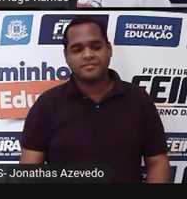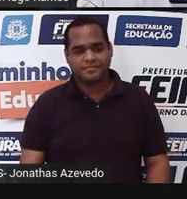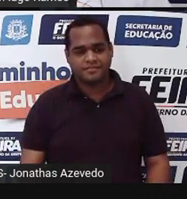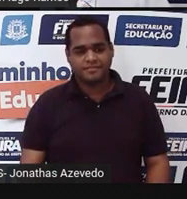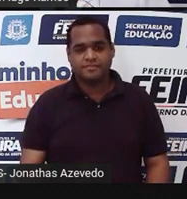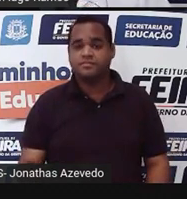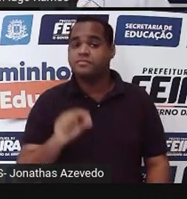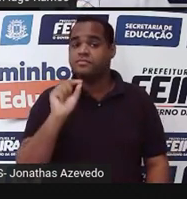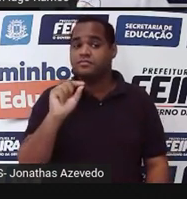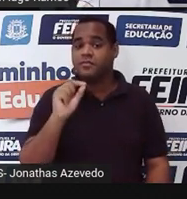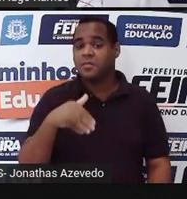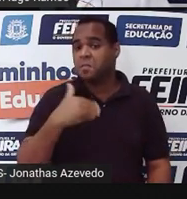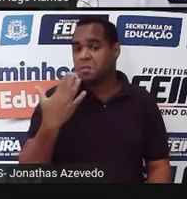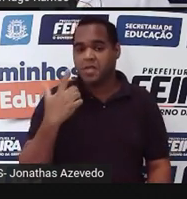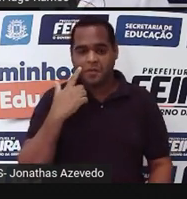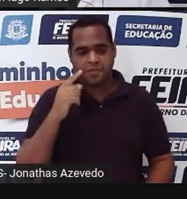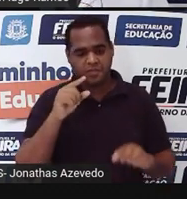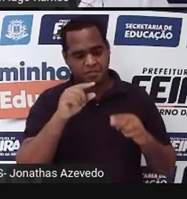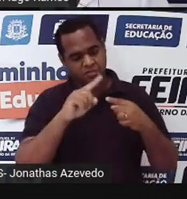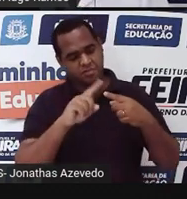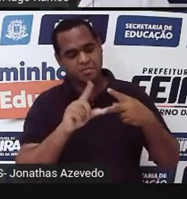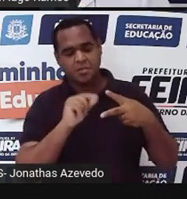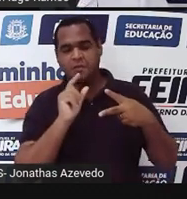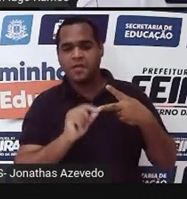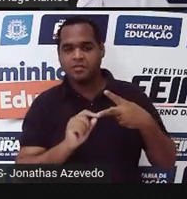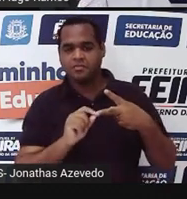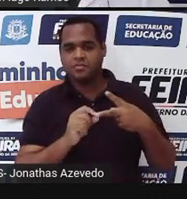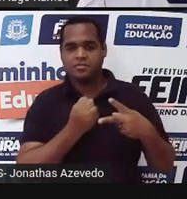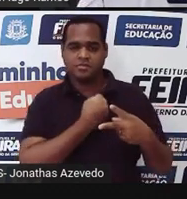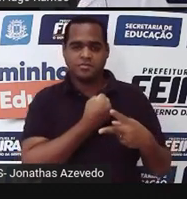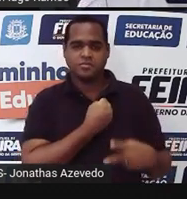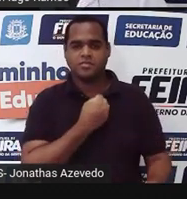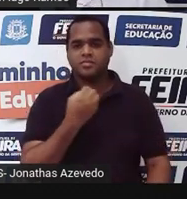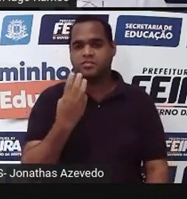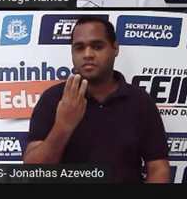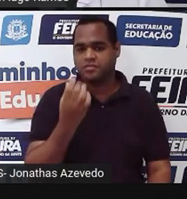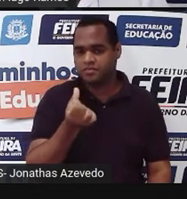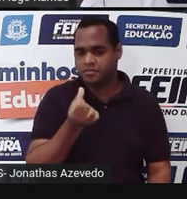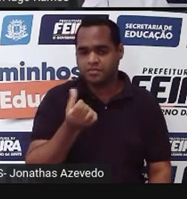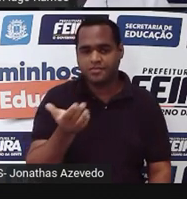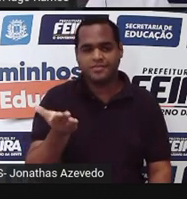qual daquelas opções tem como resultado o número 36.